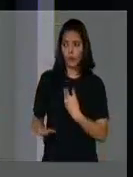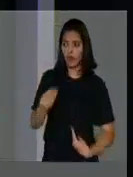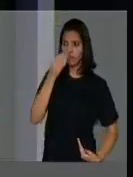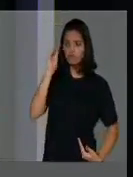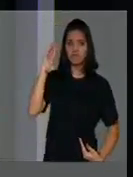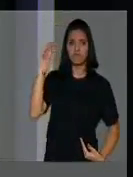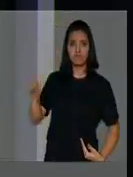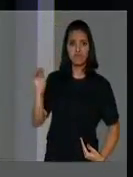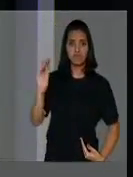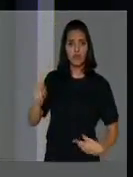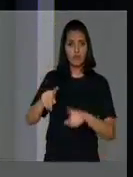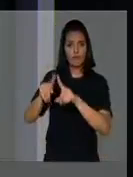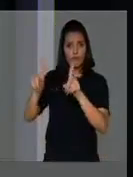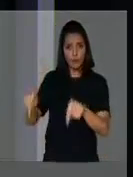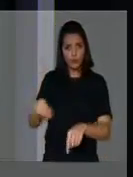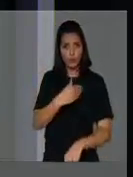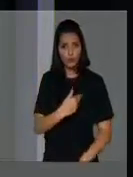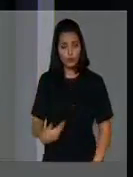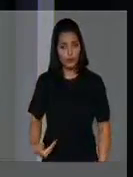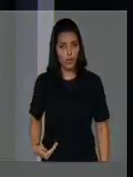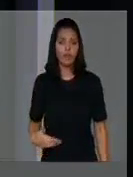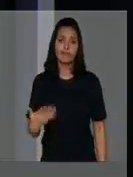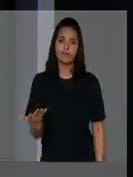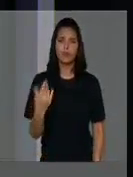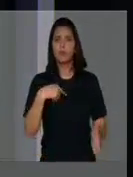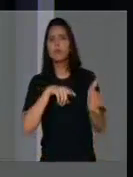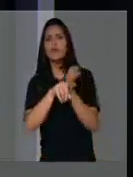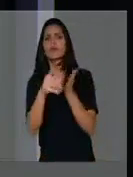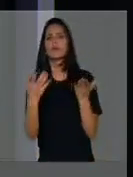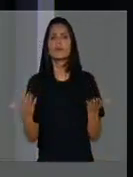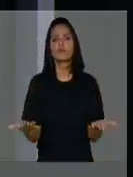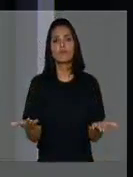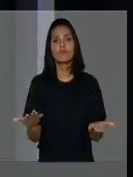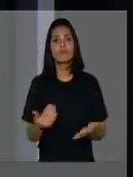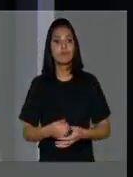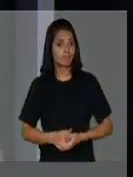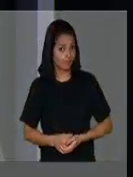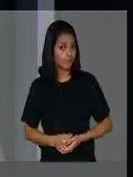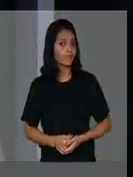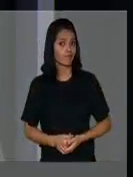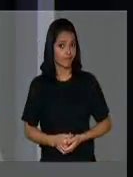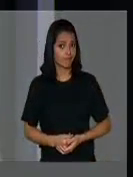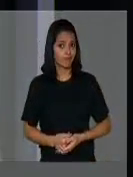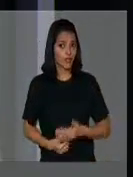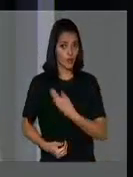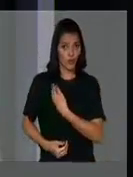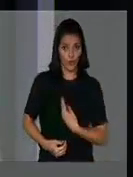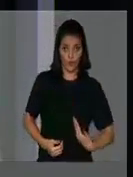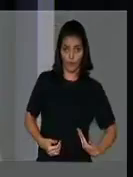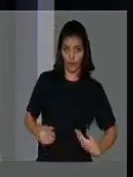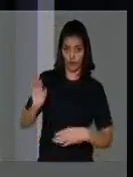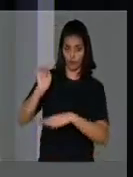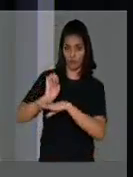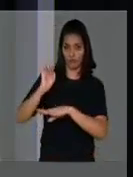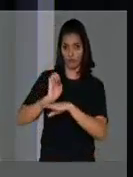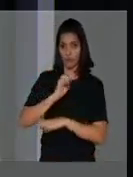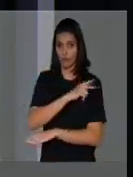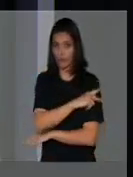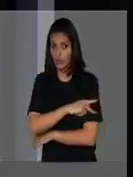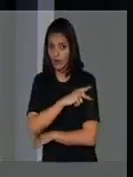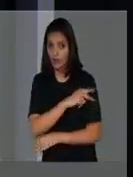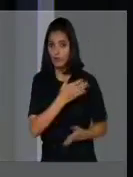funcionários públicos. E aqui fica esse nosso questionamento. Paralelo a isso, o governo do Estado encaminha